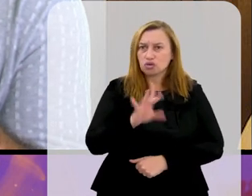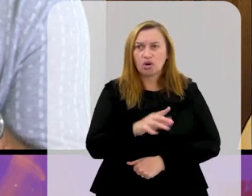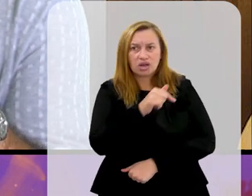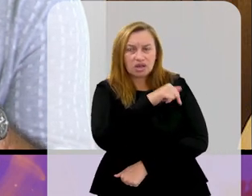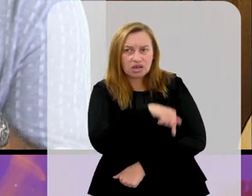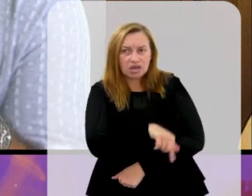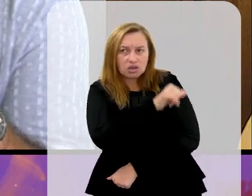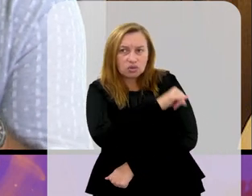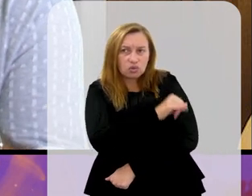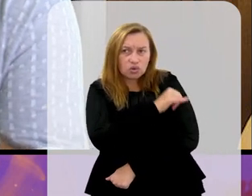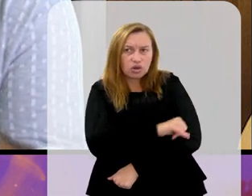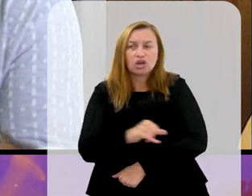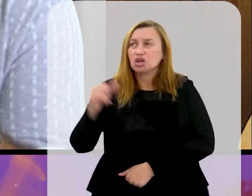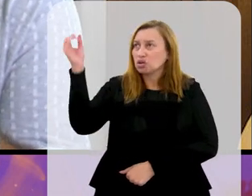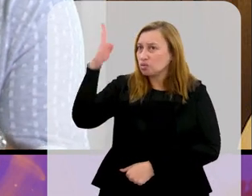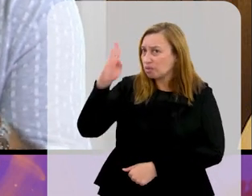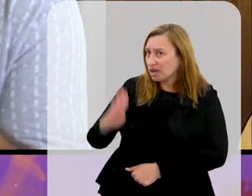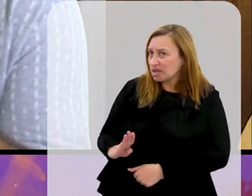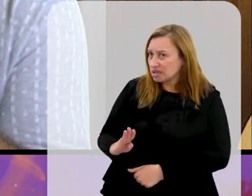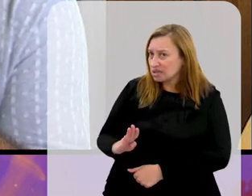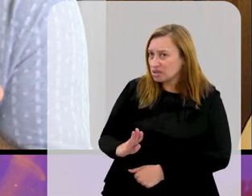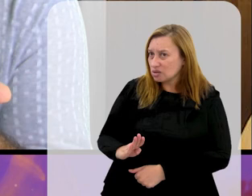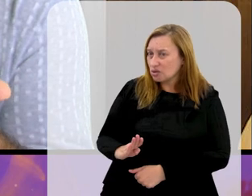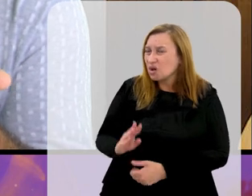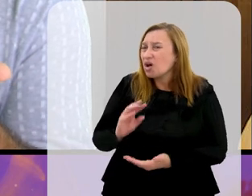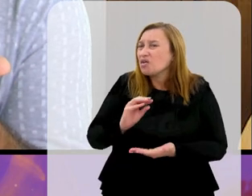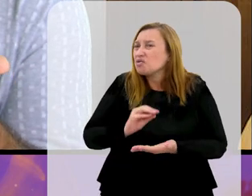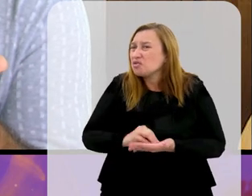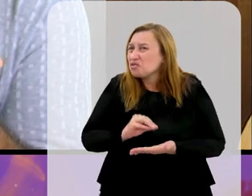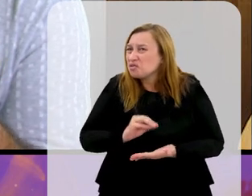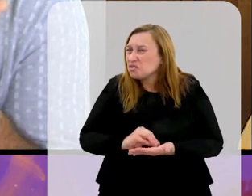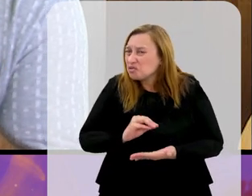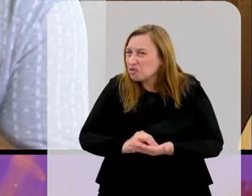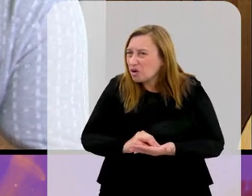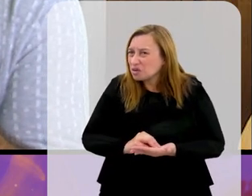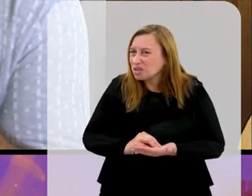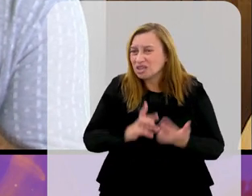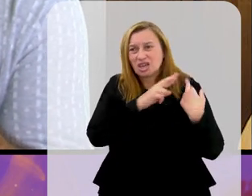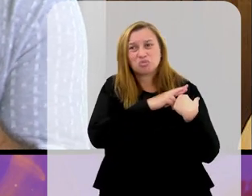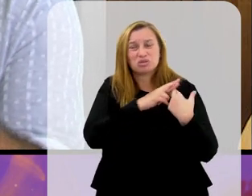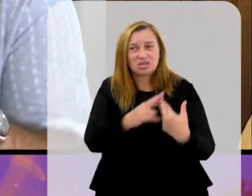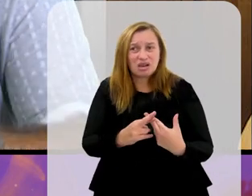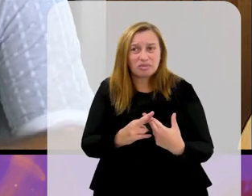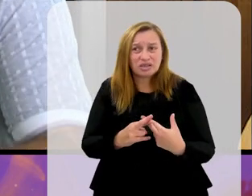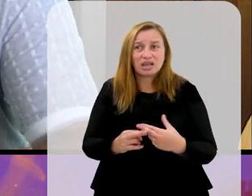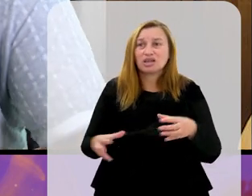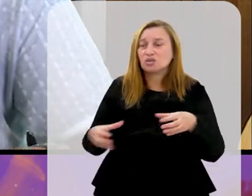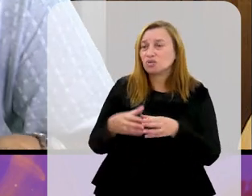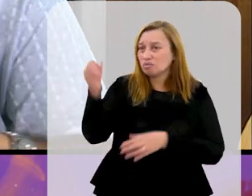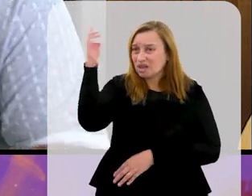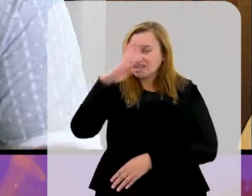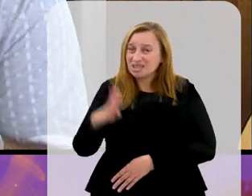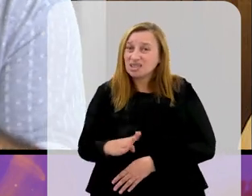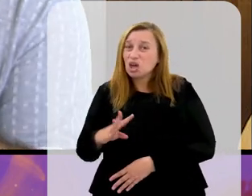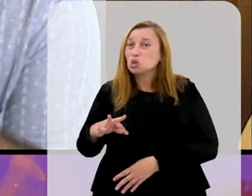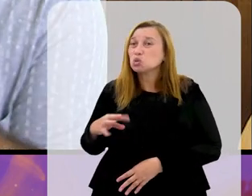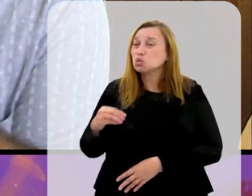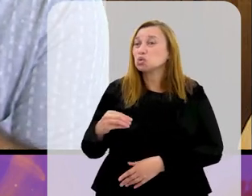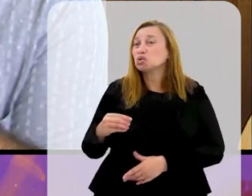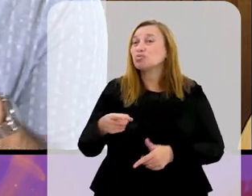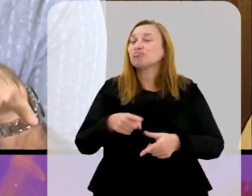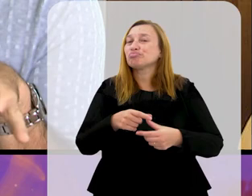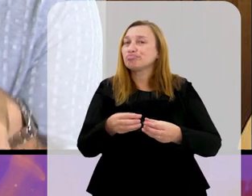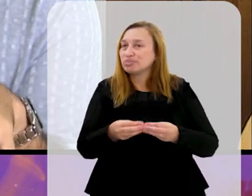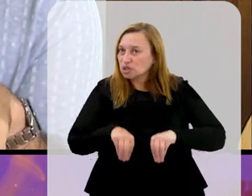só aqui no Rio, e no futebol brasileiro, com a falta de crédito da seleção brasileira, eu acho que tudo isso tem uma